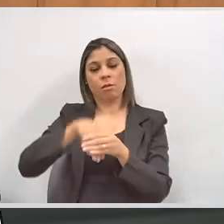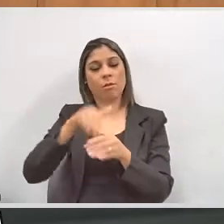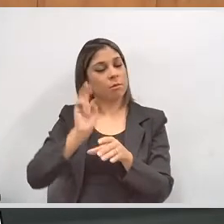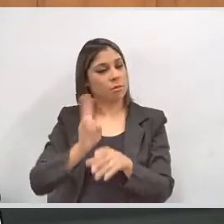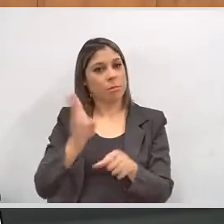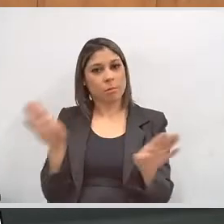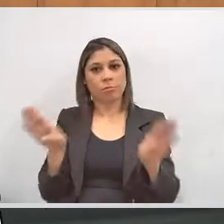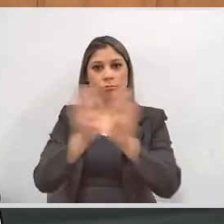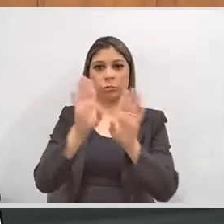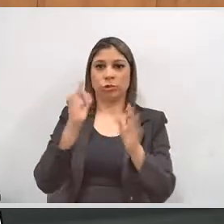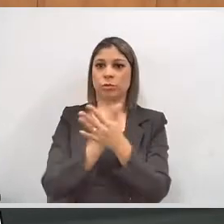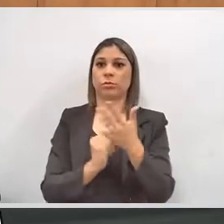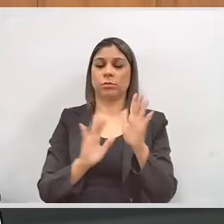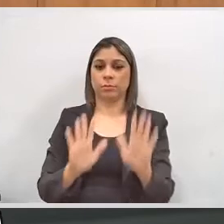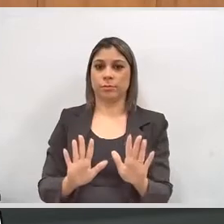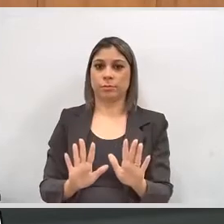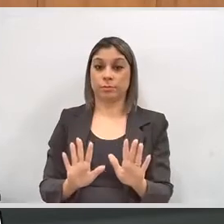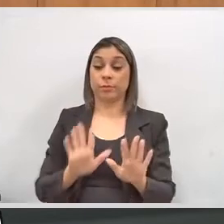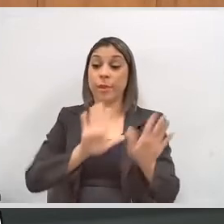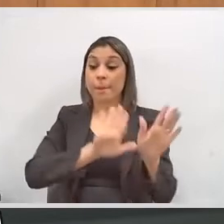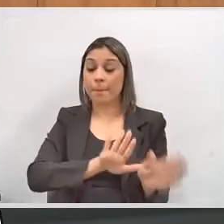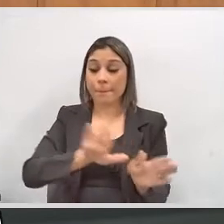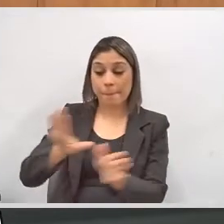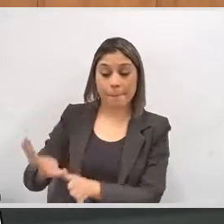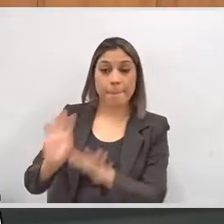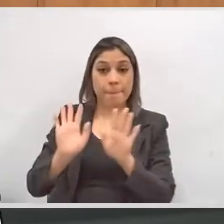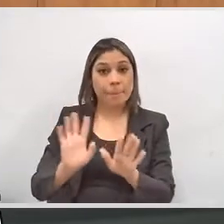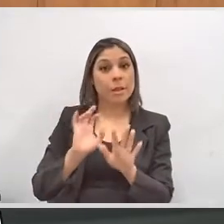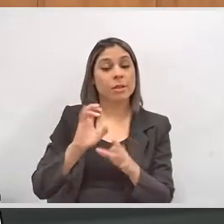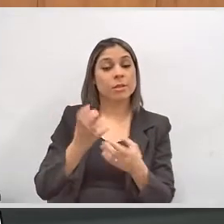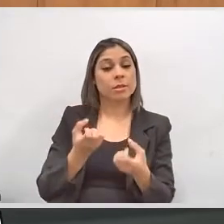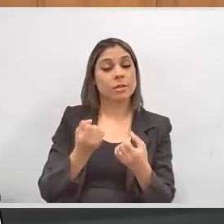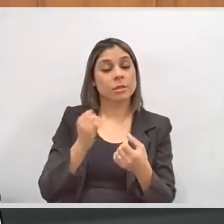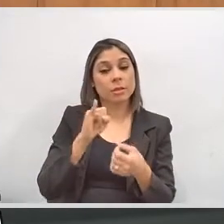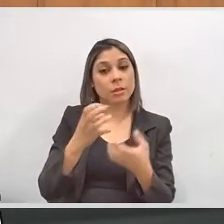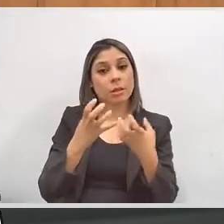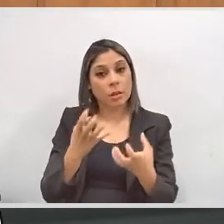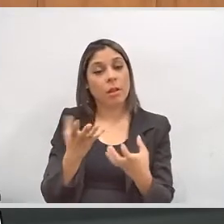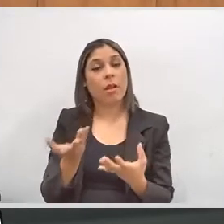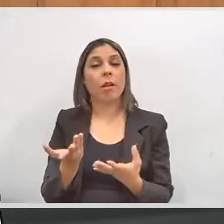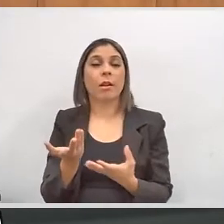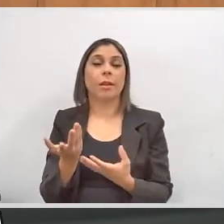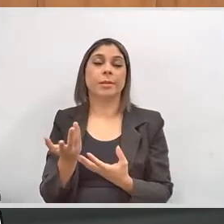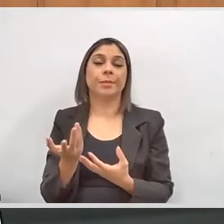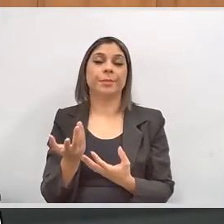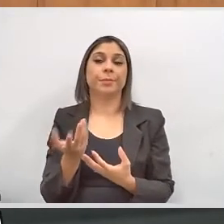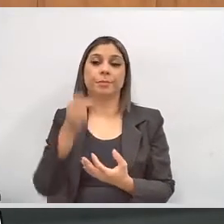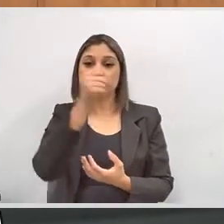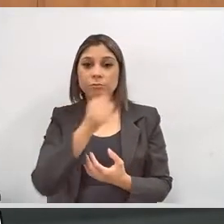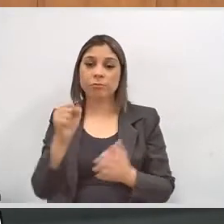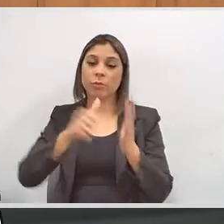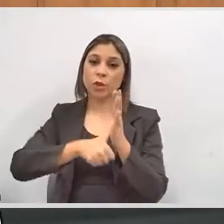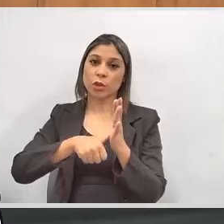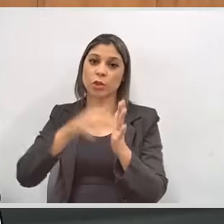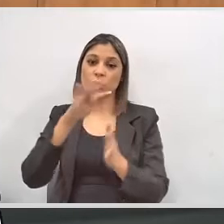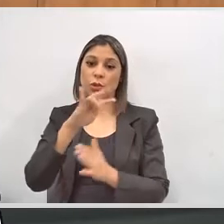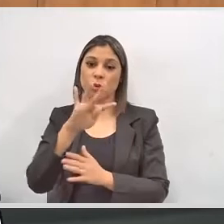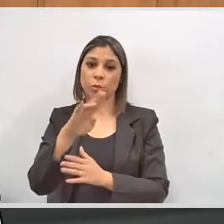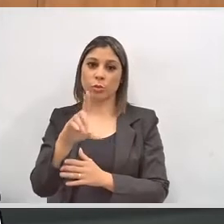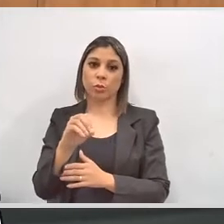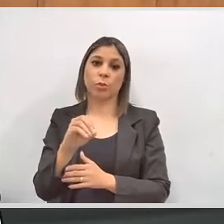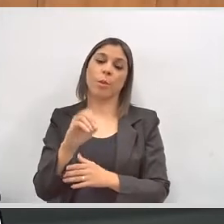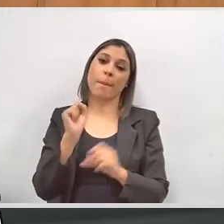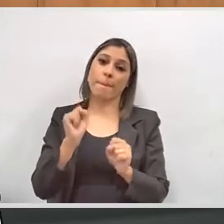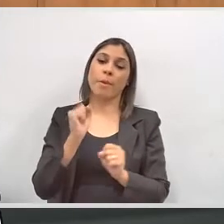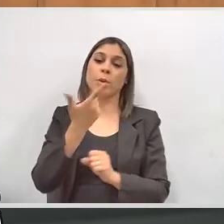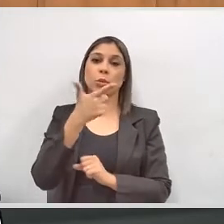E essa é a última oportunidade. Os atos seguintes, como esse, é de ajuste, como, por exemplo, essa oportunidade que o detentor de necessidade especial terá.